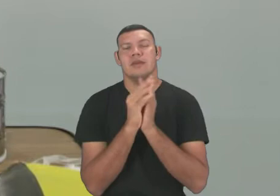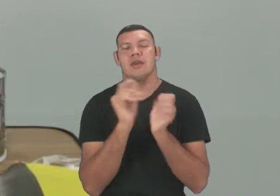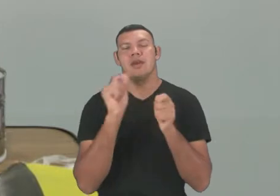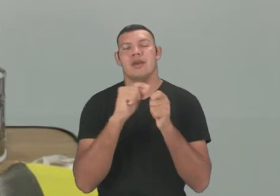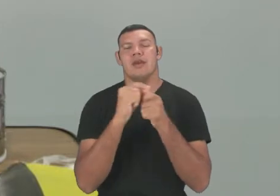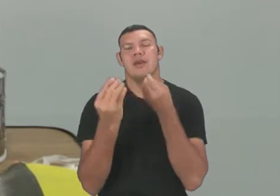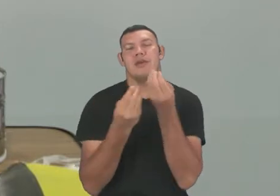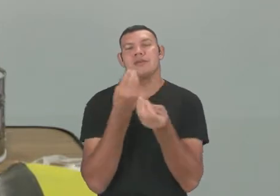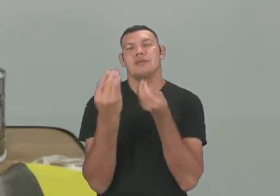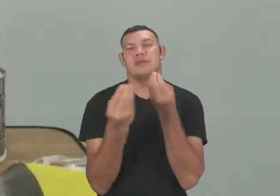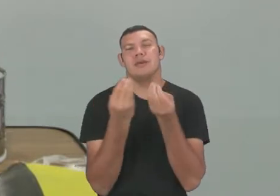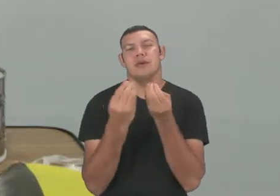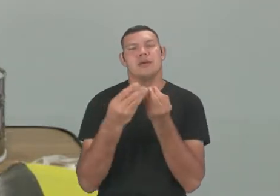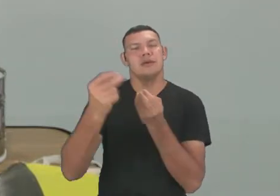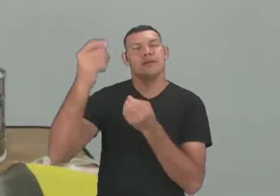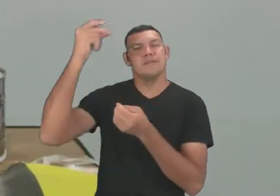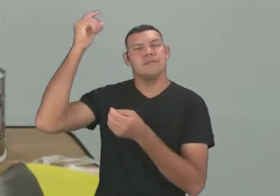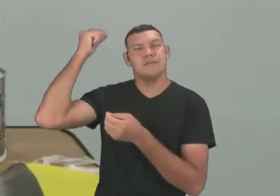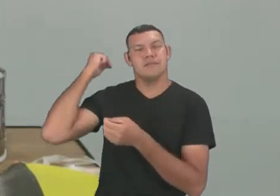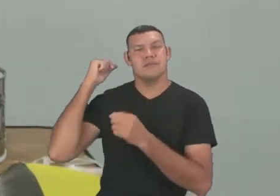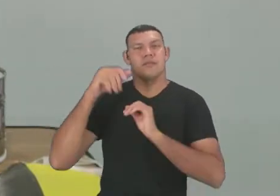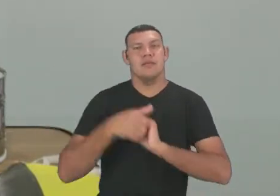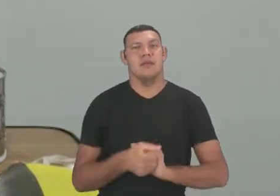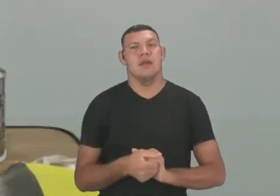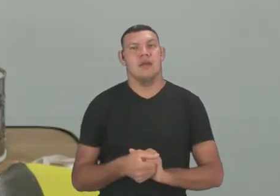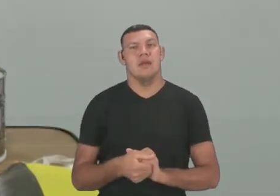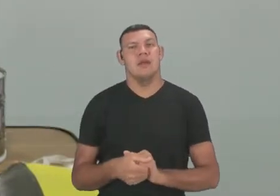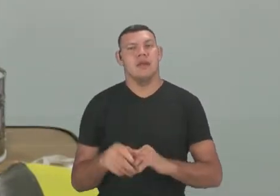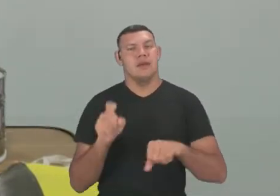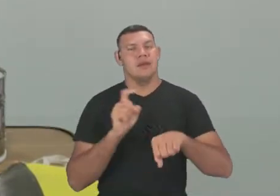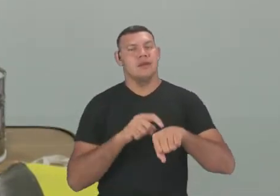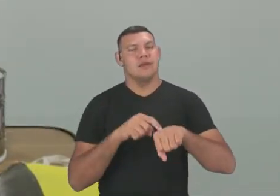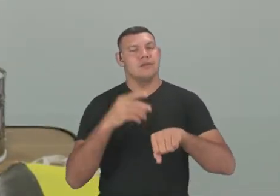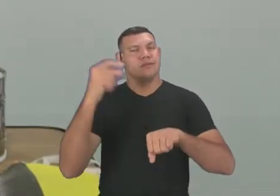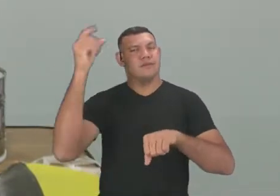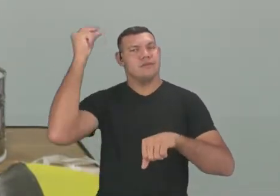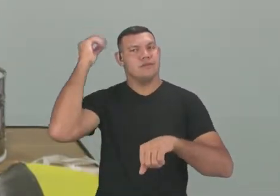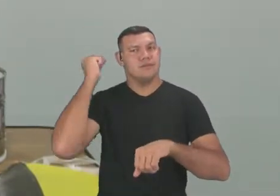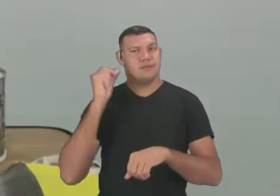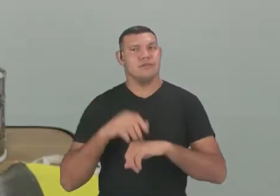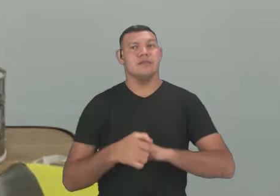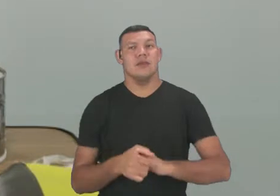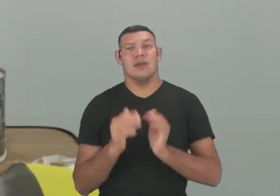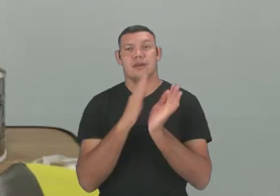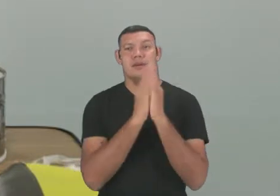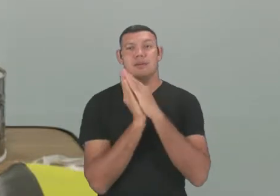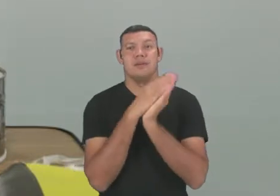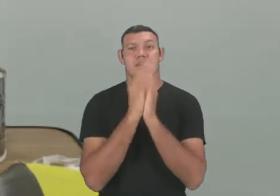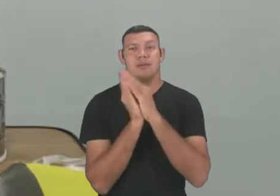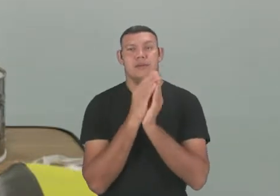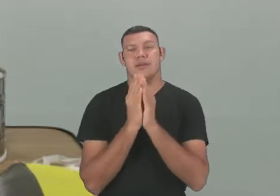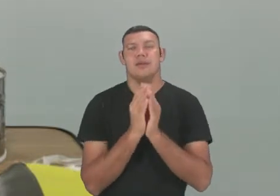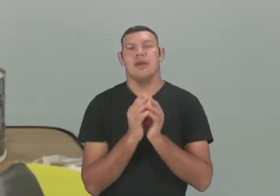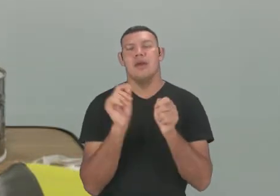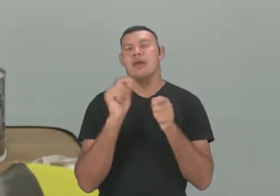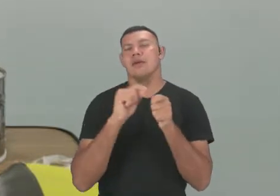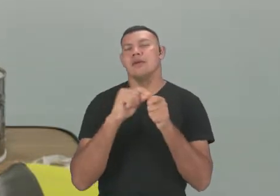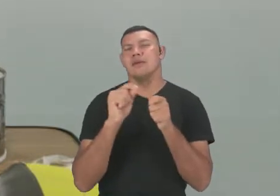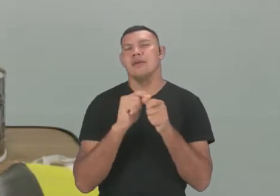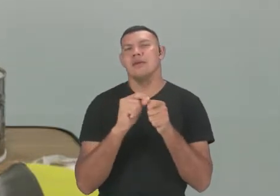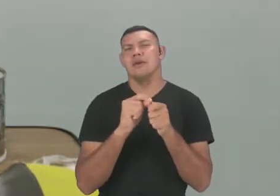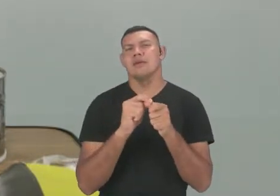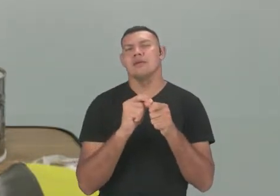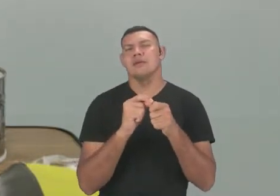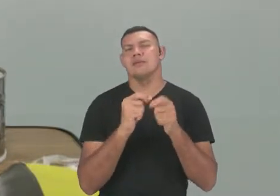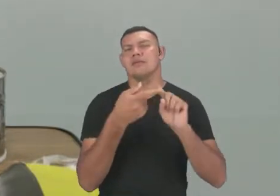eram feitos os brinquedos antigamente, até pouco tempo atrás. Os brinquedos, eles eram fabricados com quais